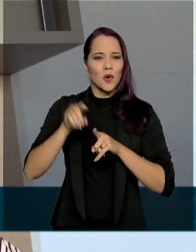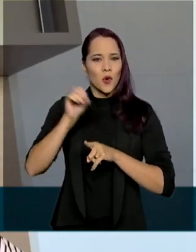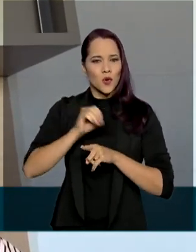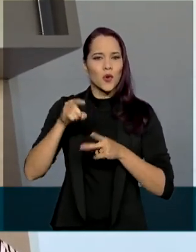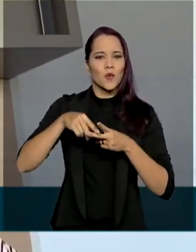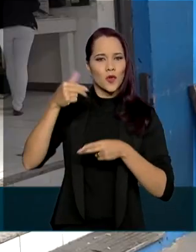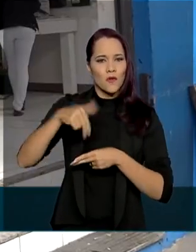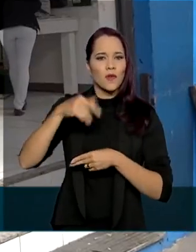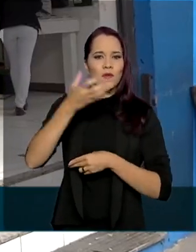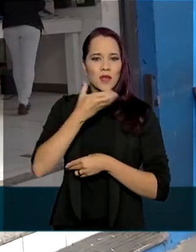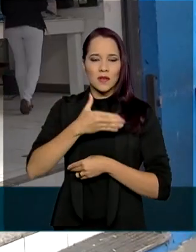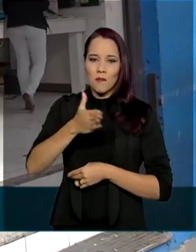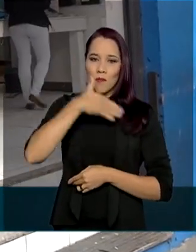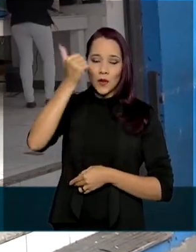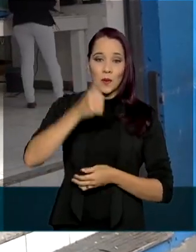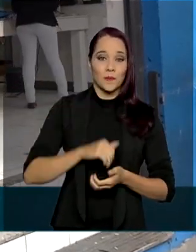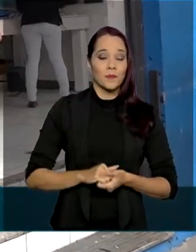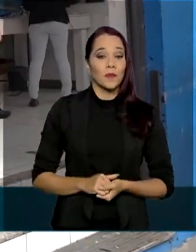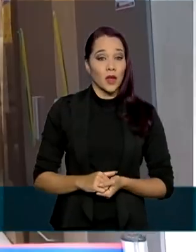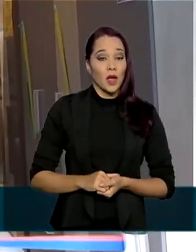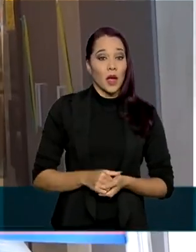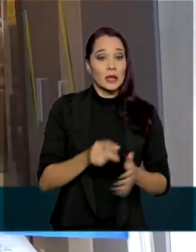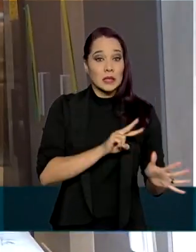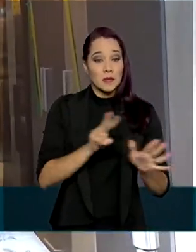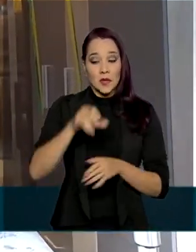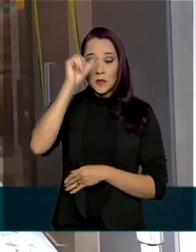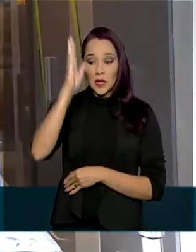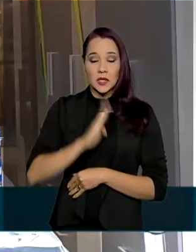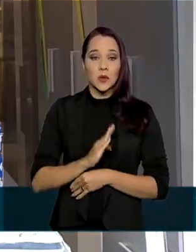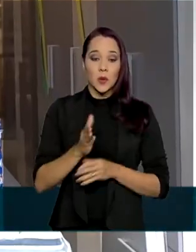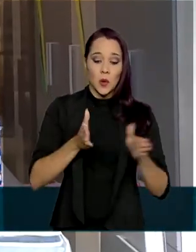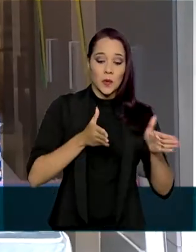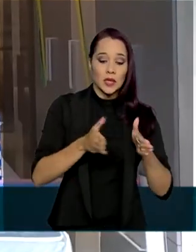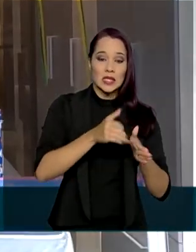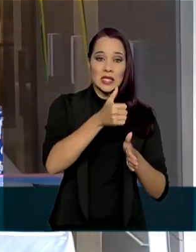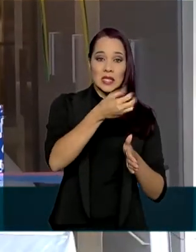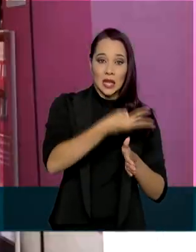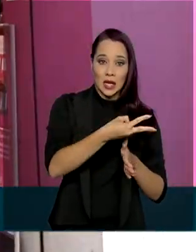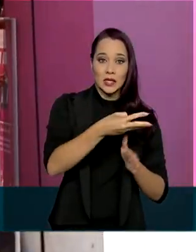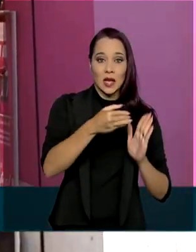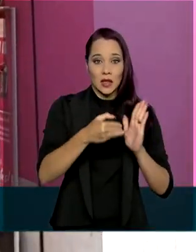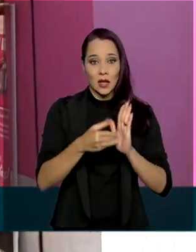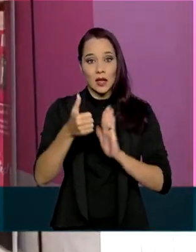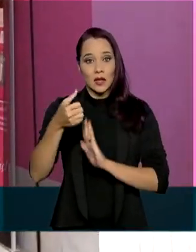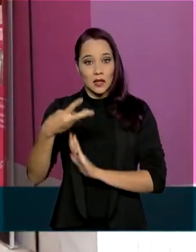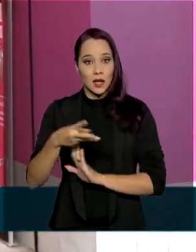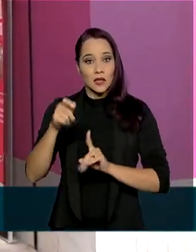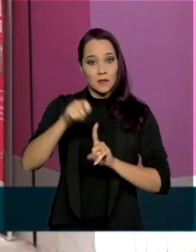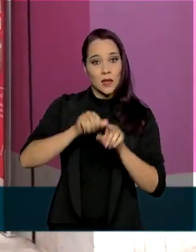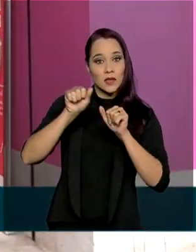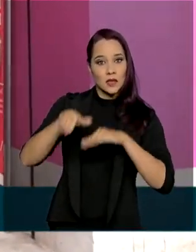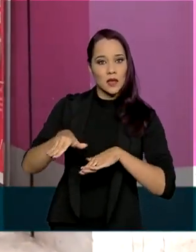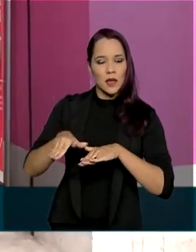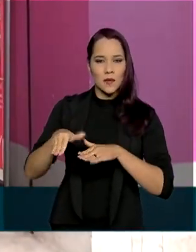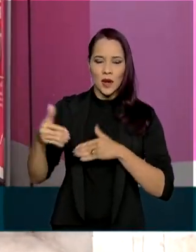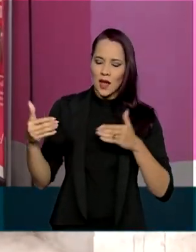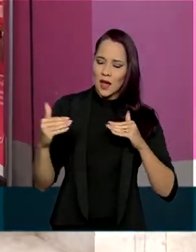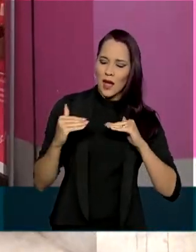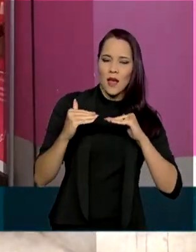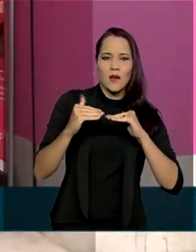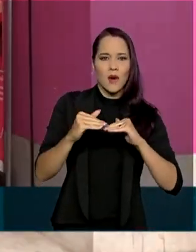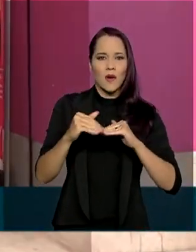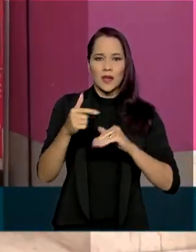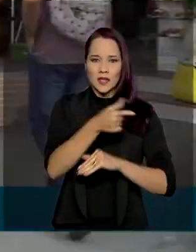melhor. A Semana Brasil acontece entre 3 e 13 de setembro e coincide com a Semana da